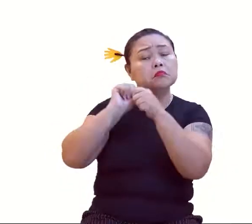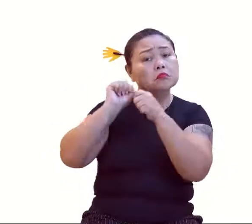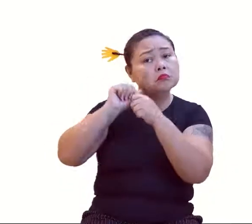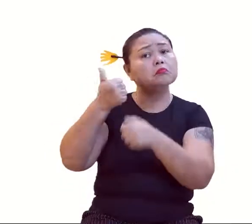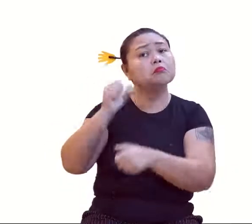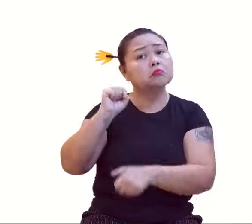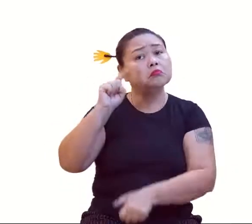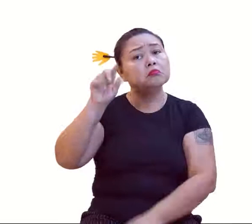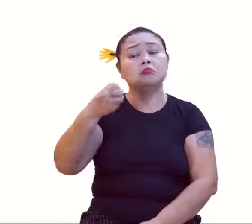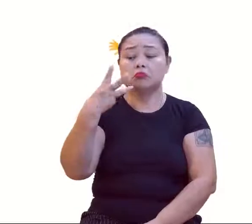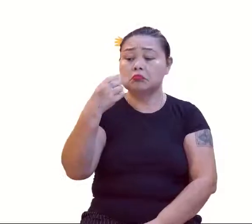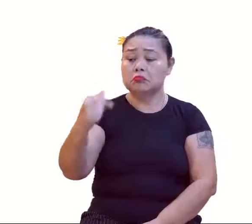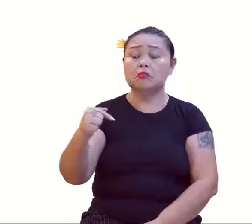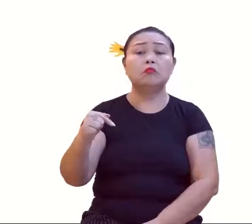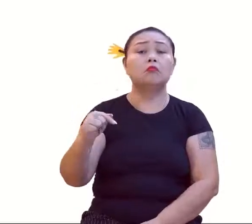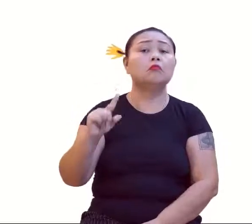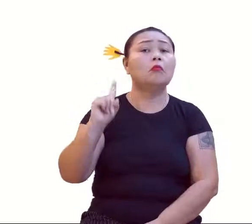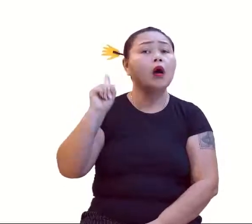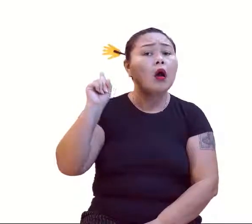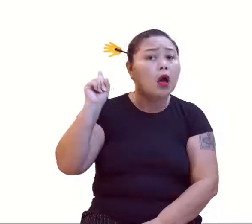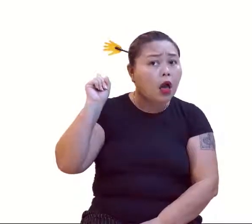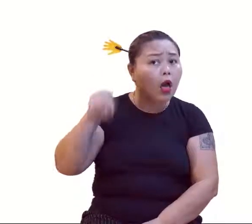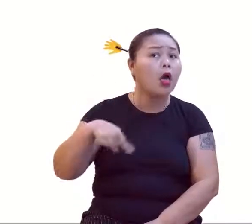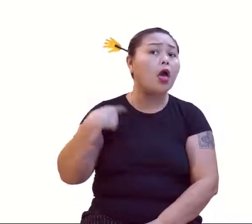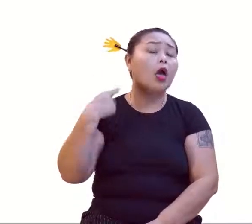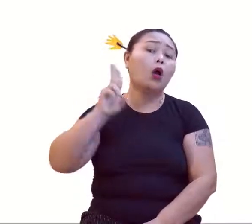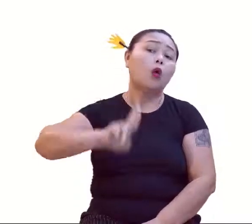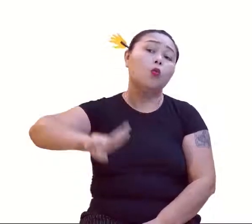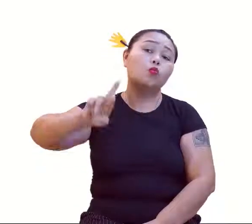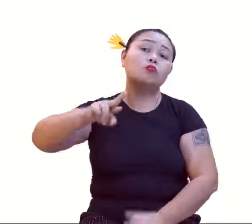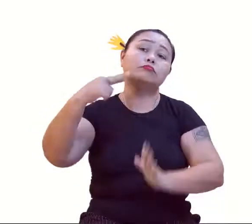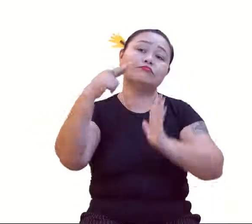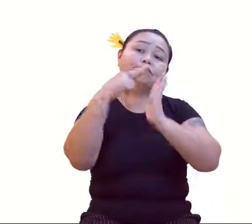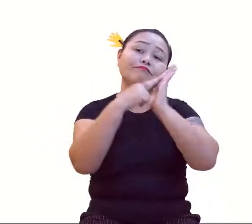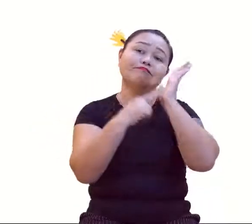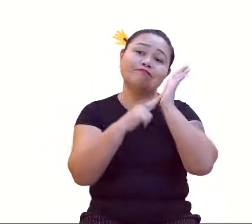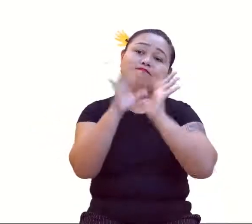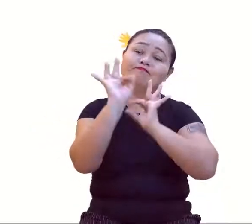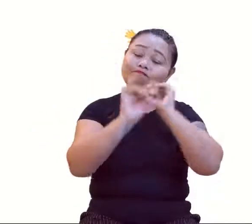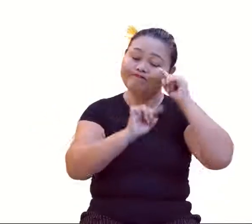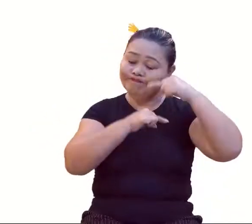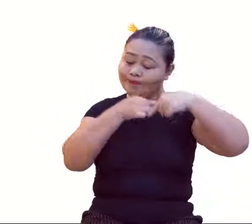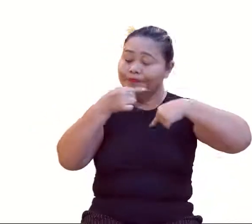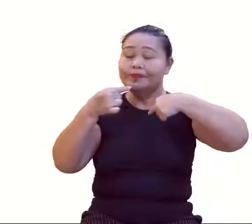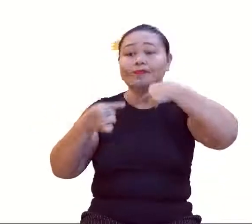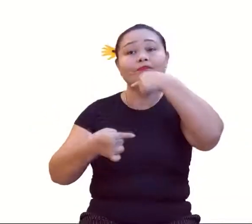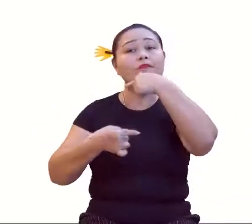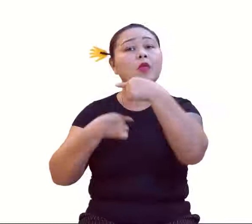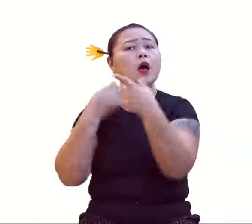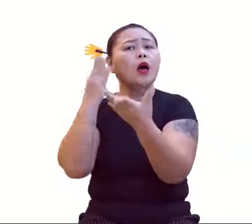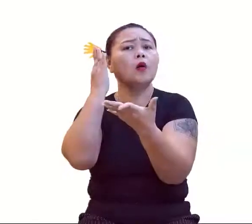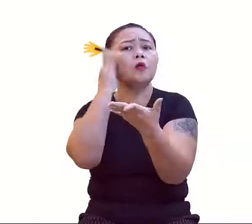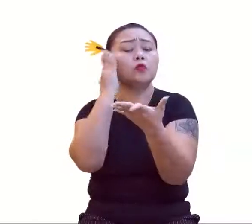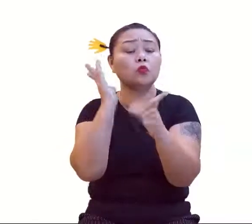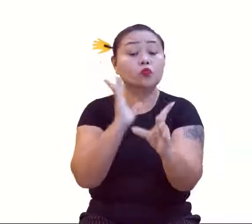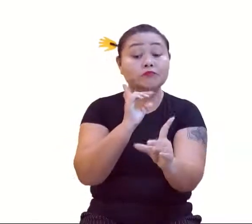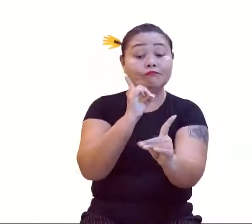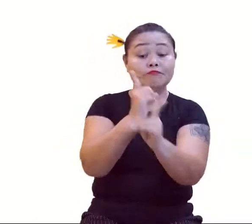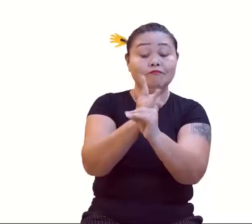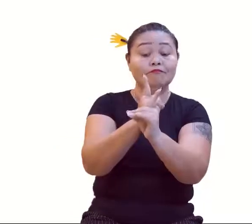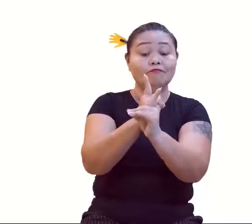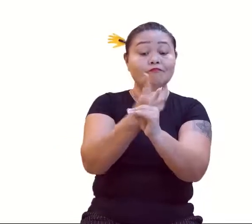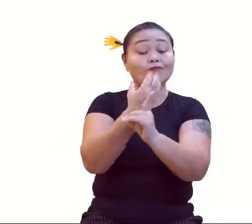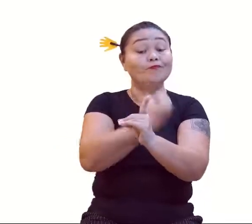termo é o 37. E é para isso que serve a lei de formação de uma sequência. Para você poder encontrar o termo que você